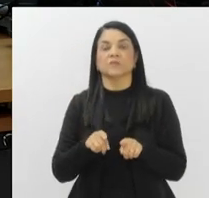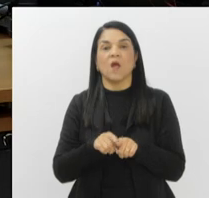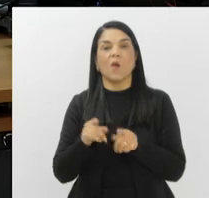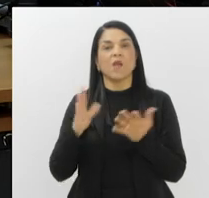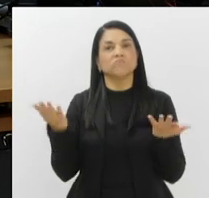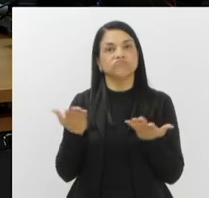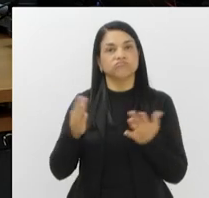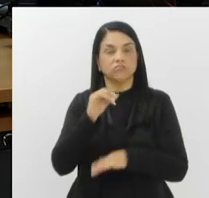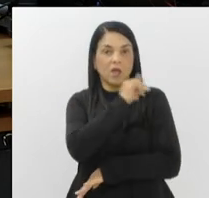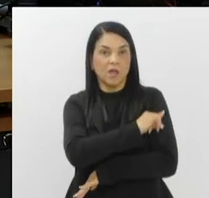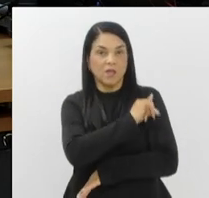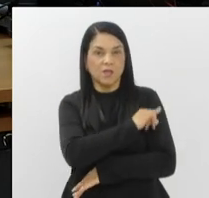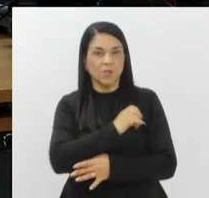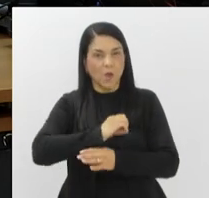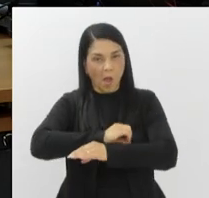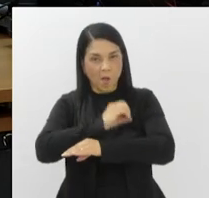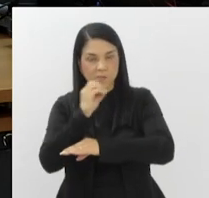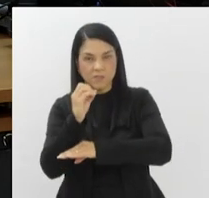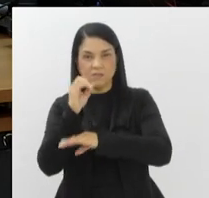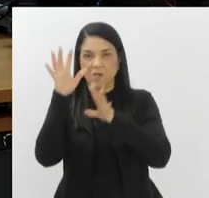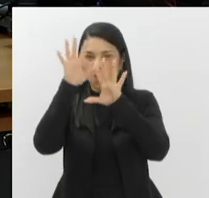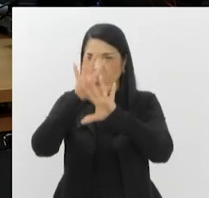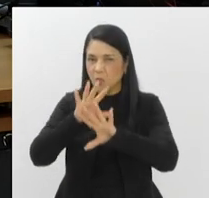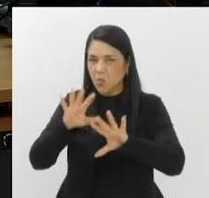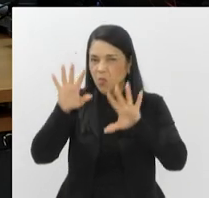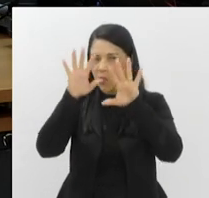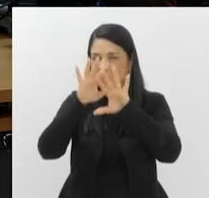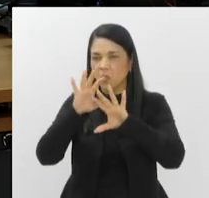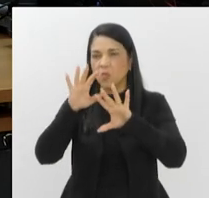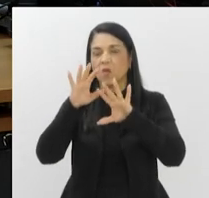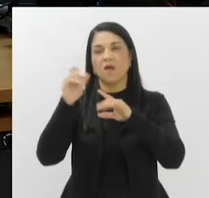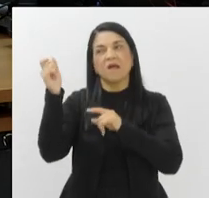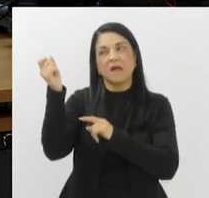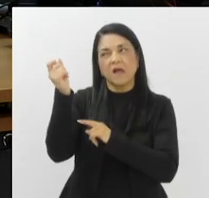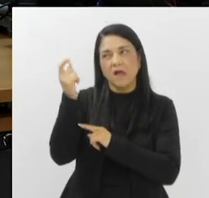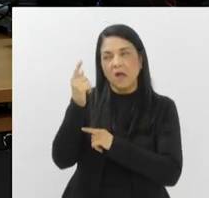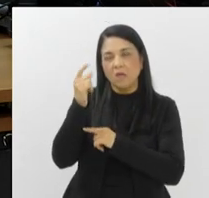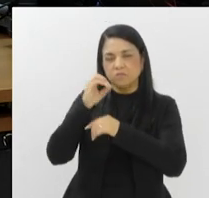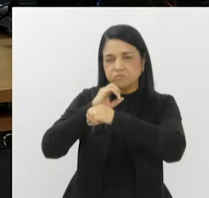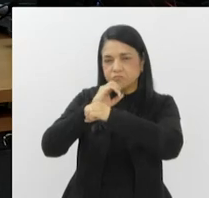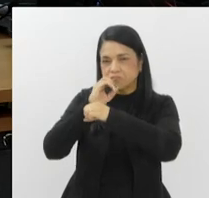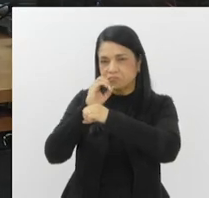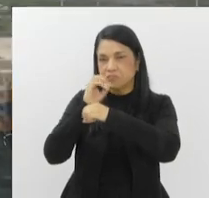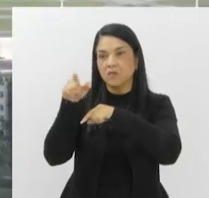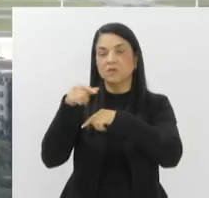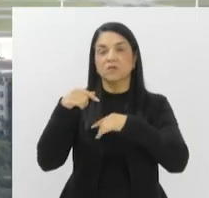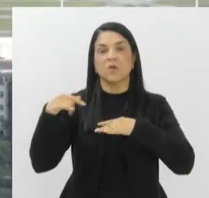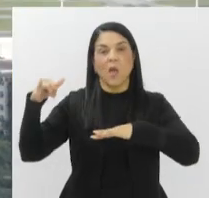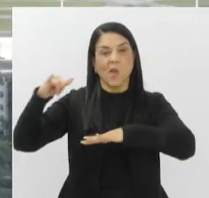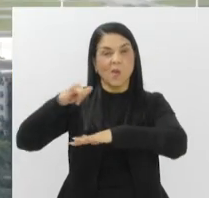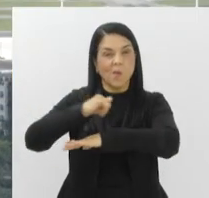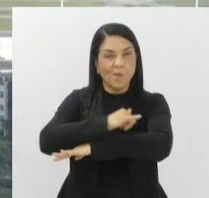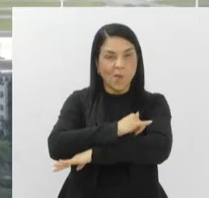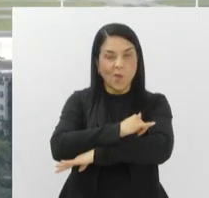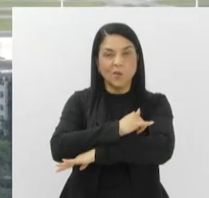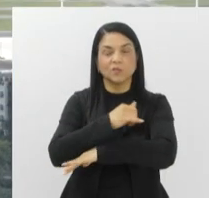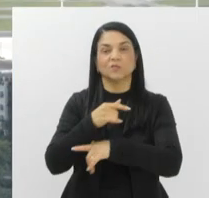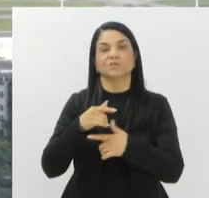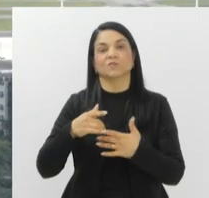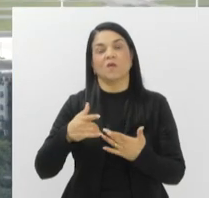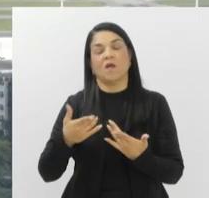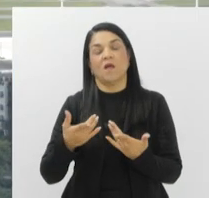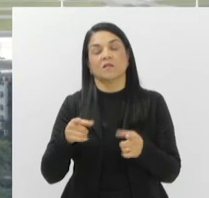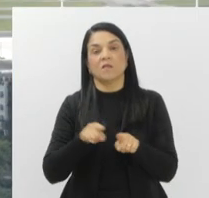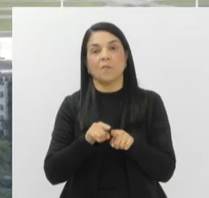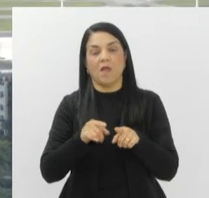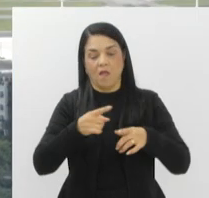Janeiro, que amanheceu parcialmente nublado, com alguma abertura de sol. Você vê aí o aeroporto Santos Dumont, Bahia de Guanabara. E a